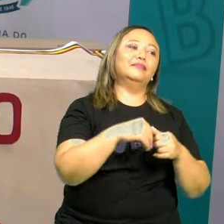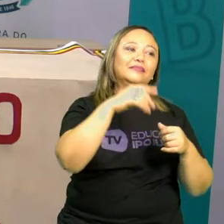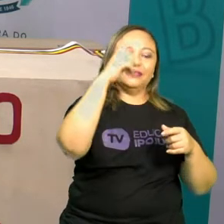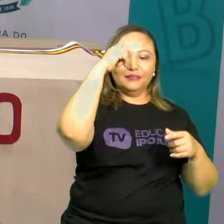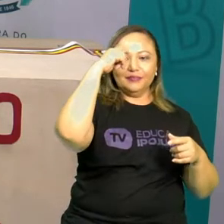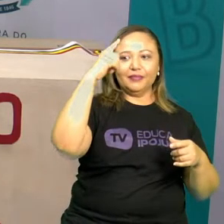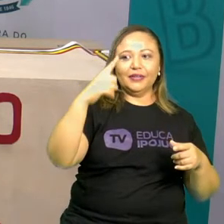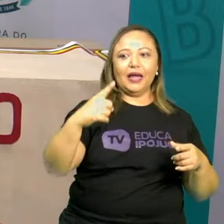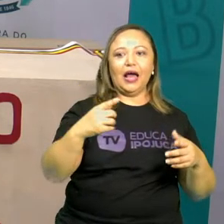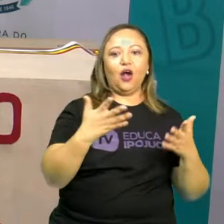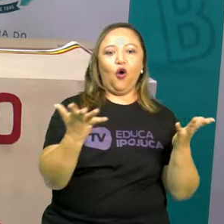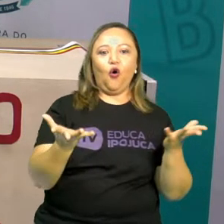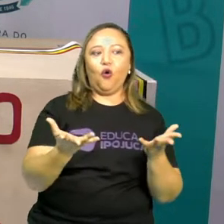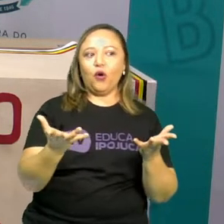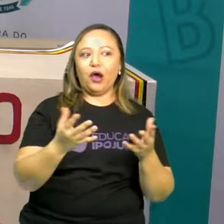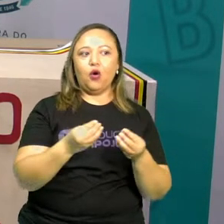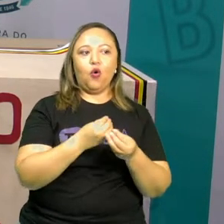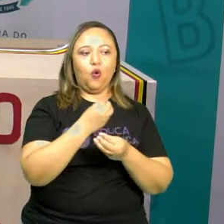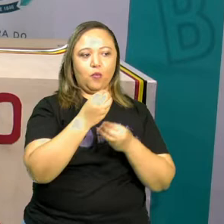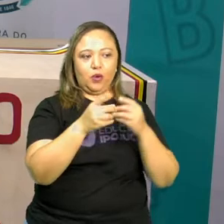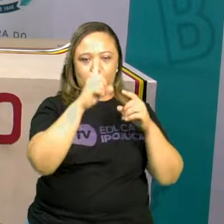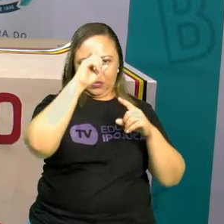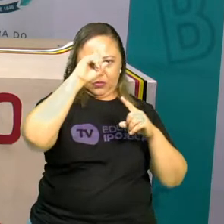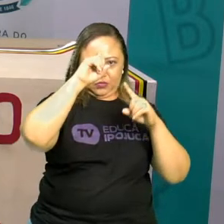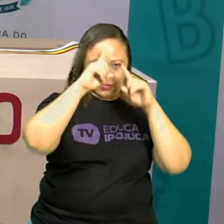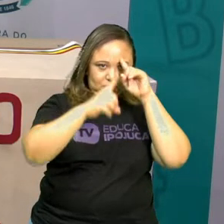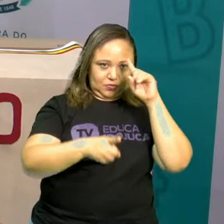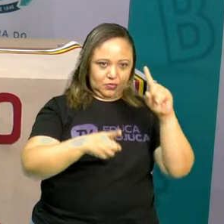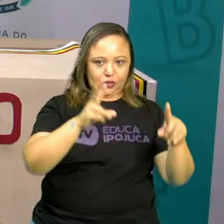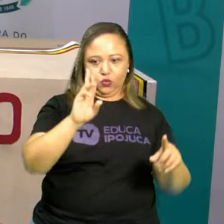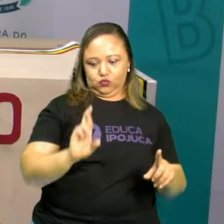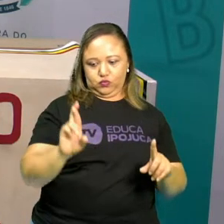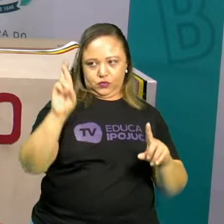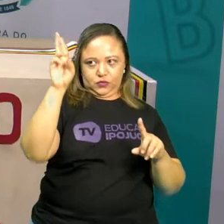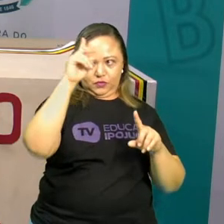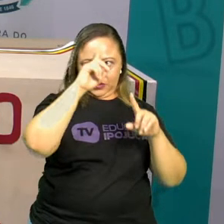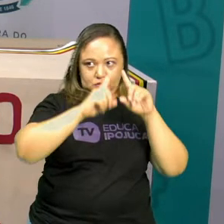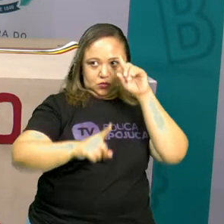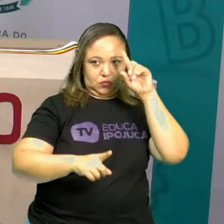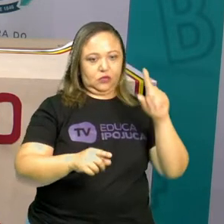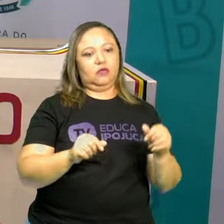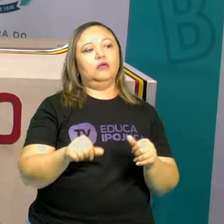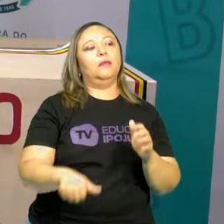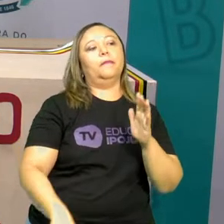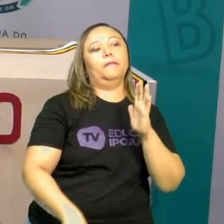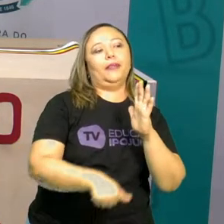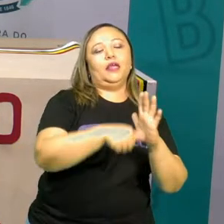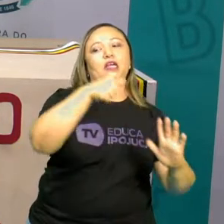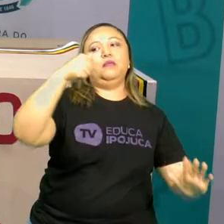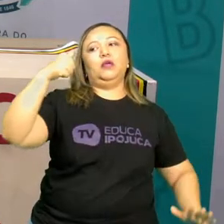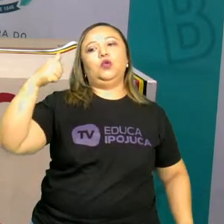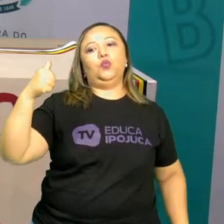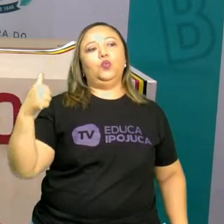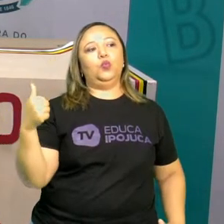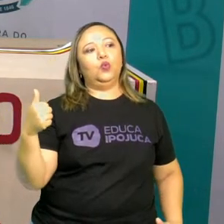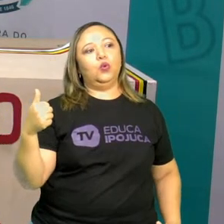vamos ver o que o meu mestre mandou fazer primeiro. Vamos lá.